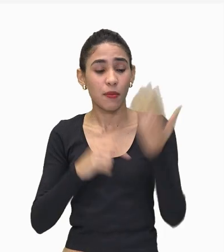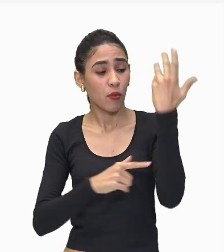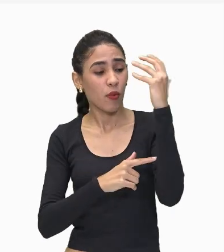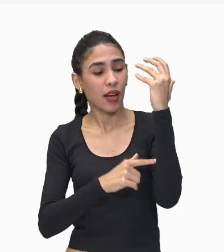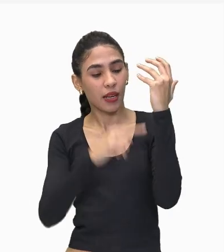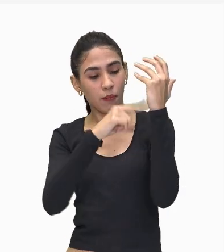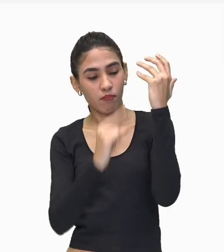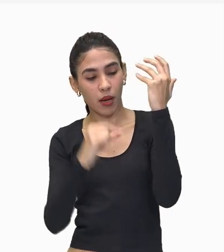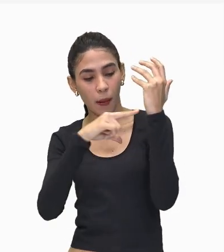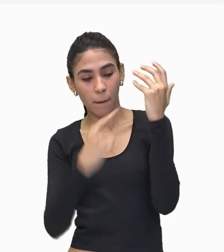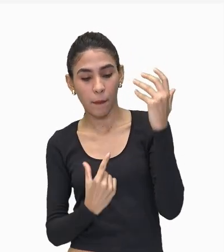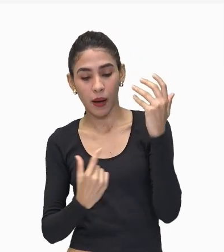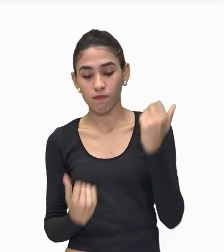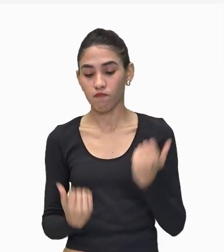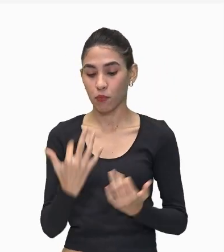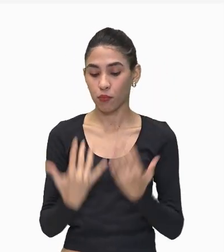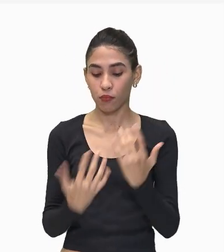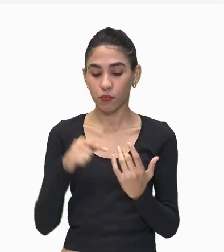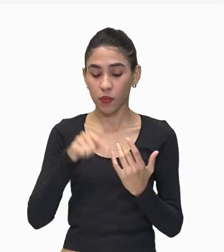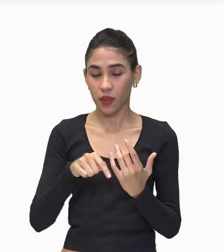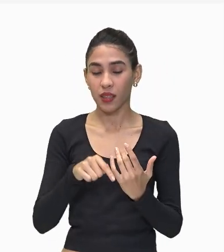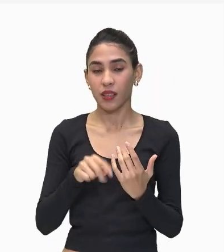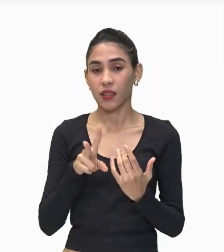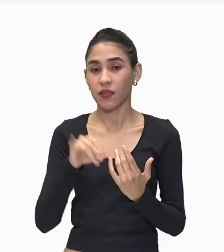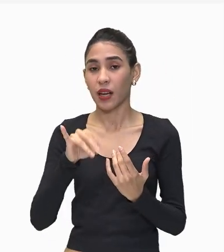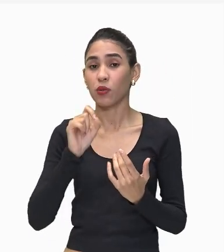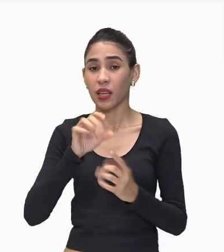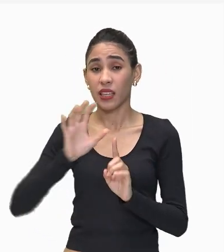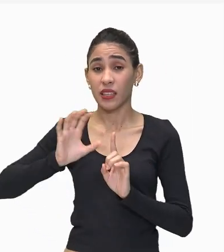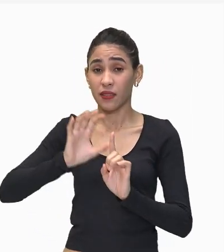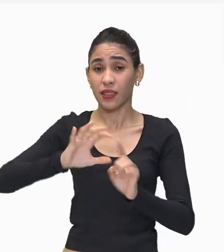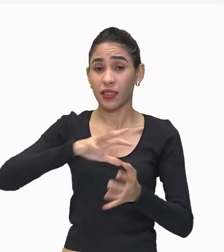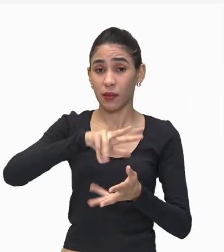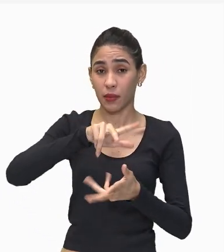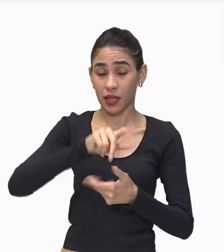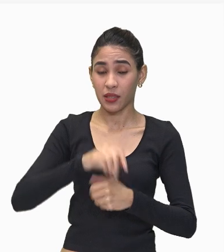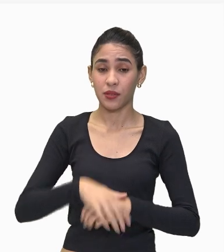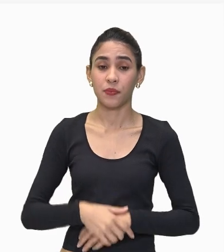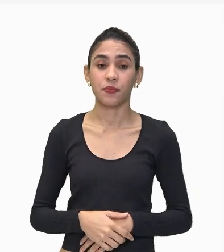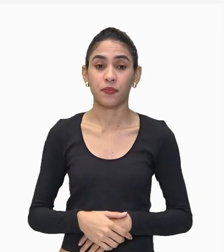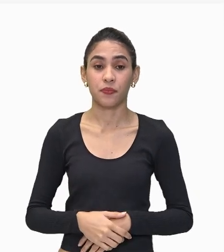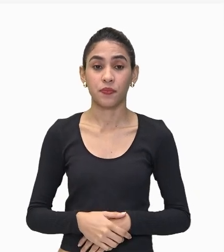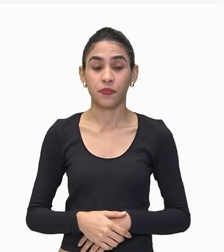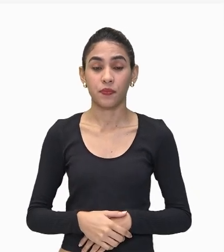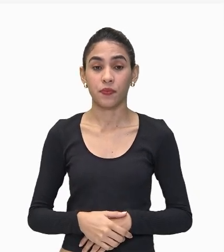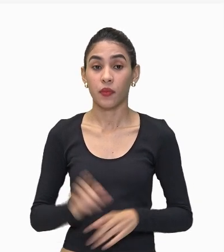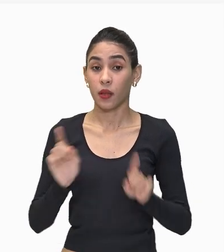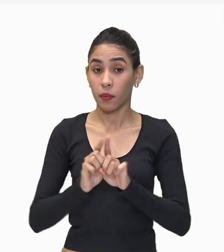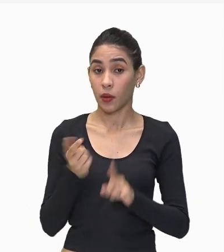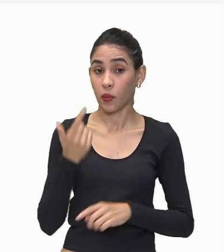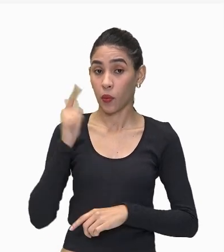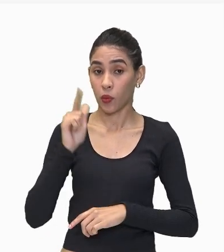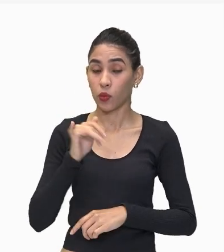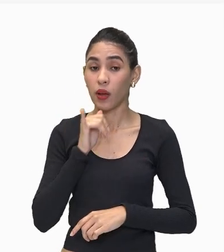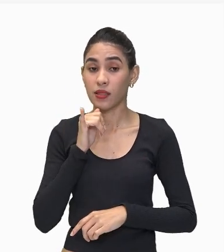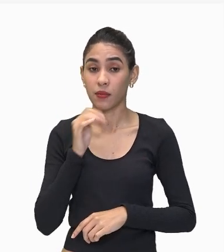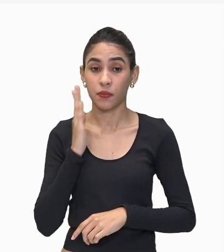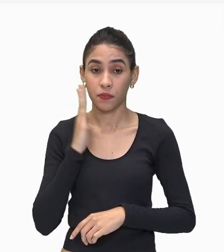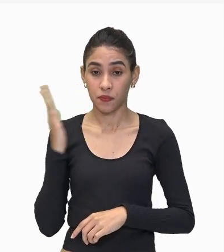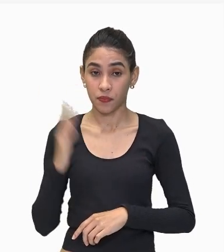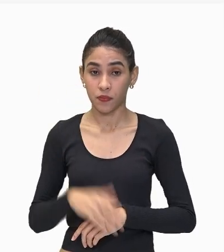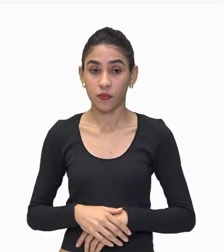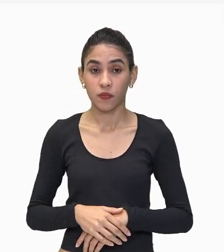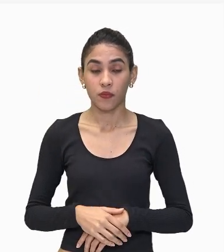árvores Tudo isso está contaminando O ambiente Vamos observar também Outros tópicos Como por exemplo